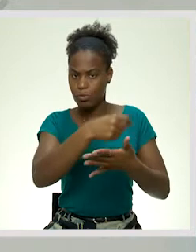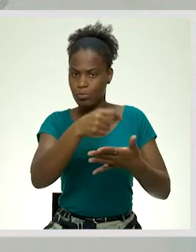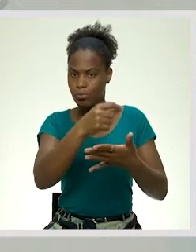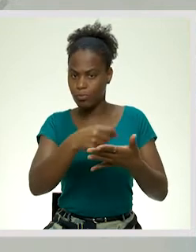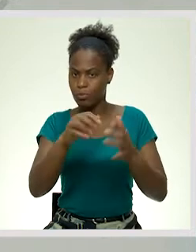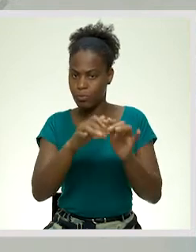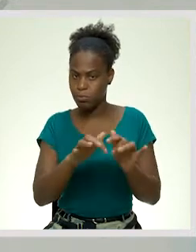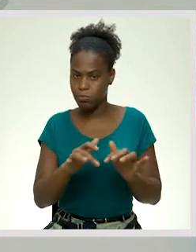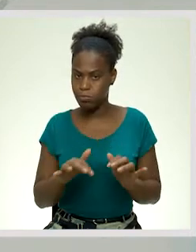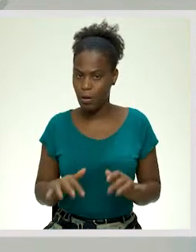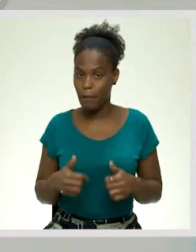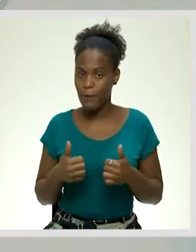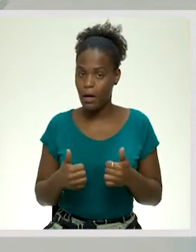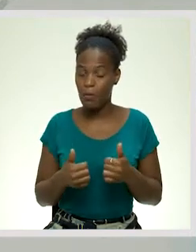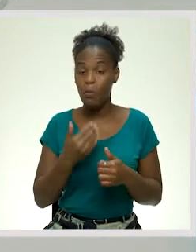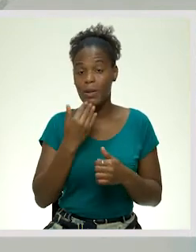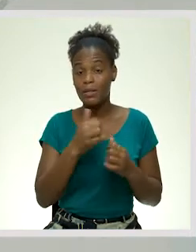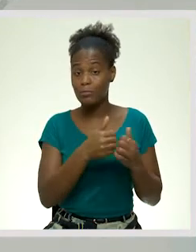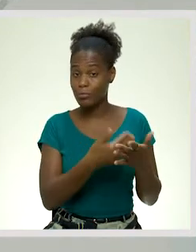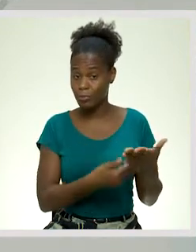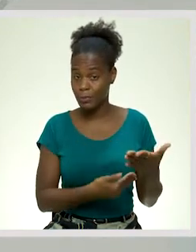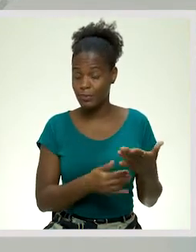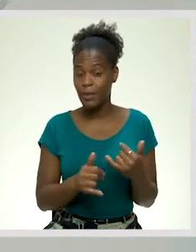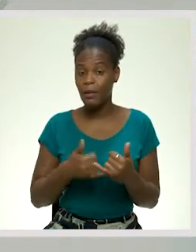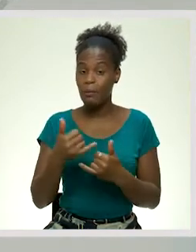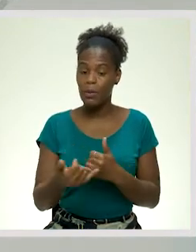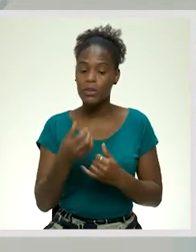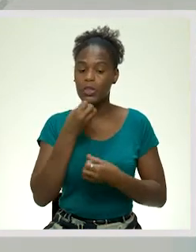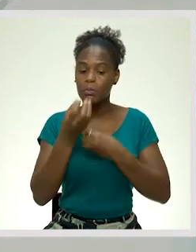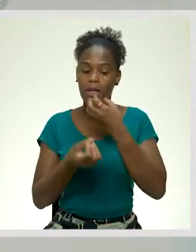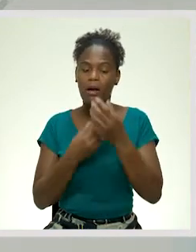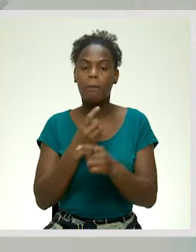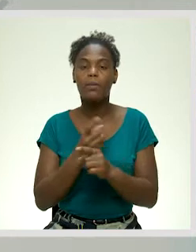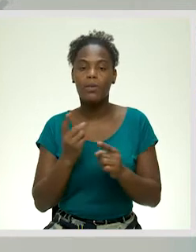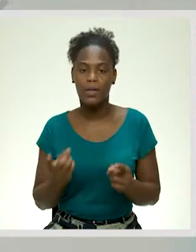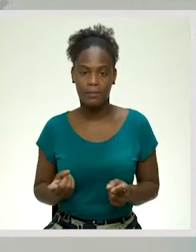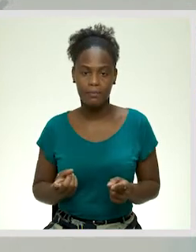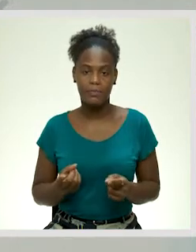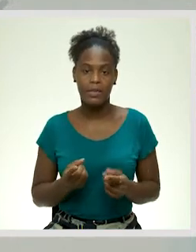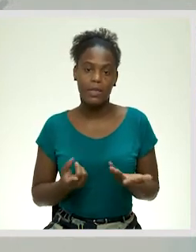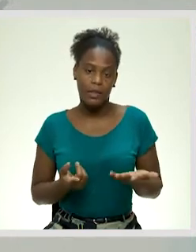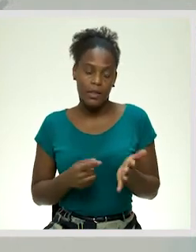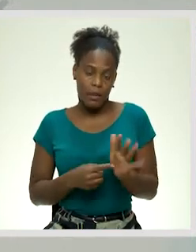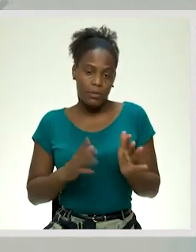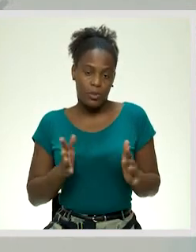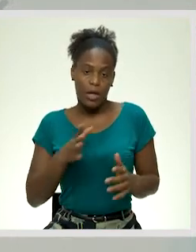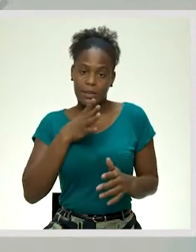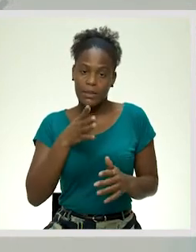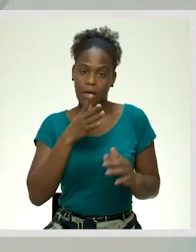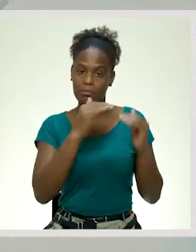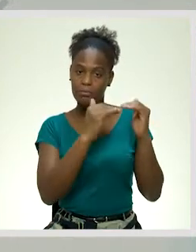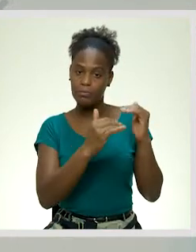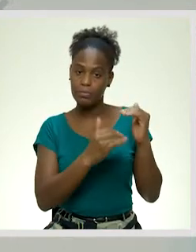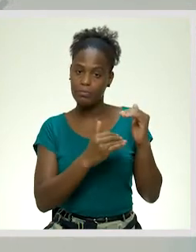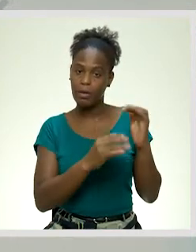corretamente um requerimento. E depois explicar muito bem os motivos. Conforme já dissemos, a sequência